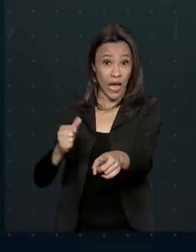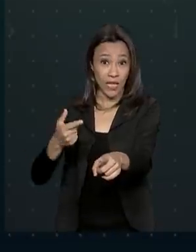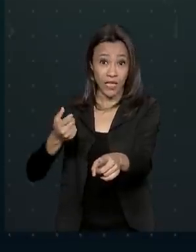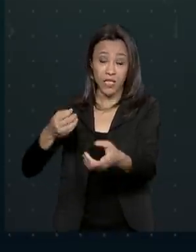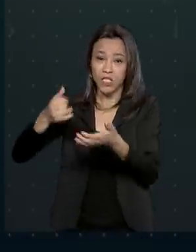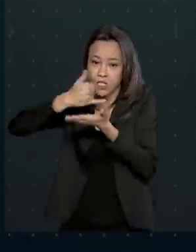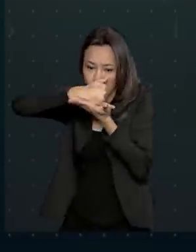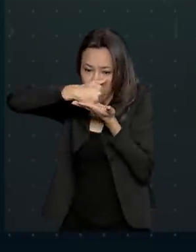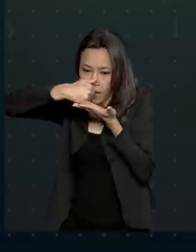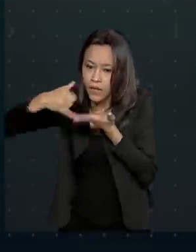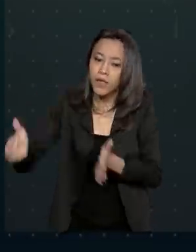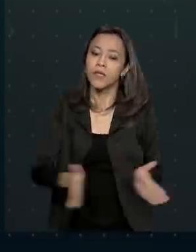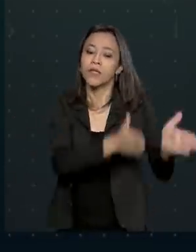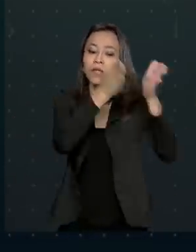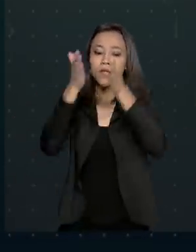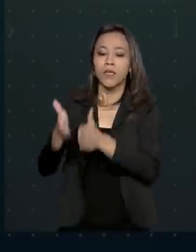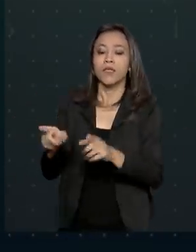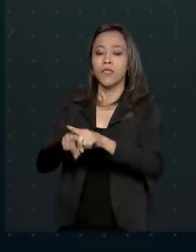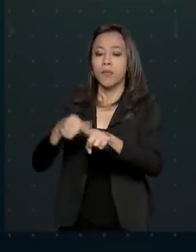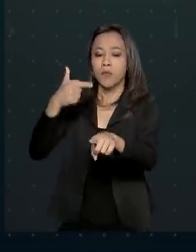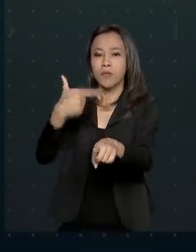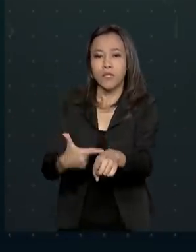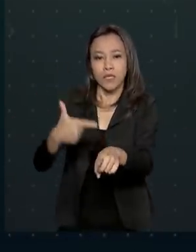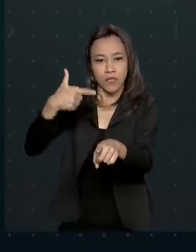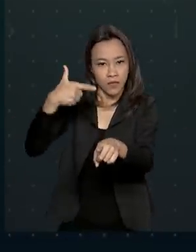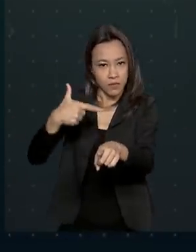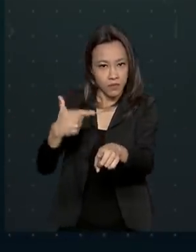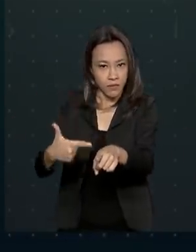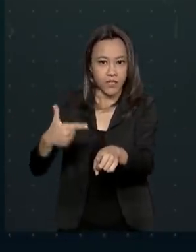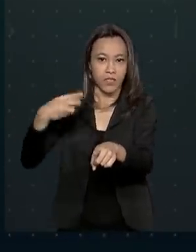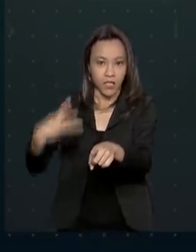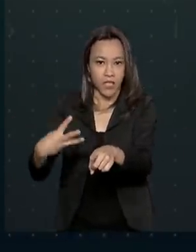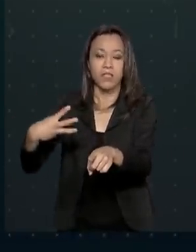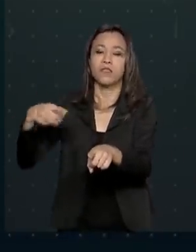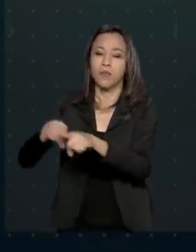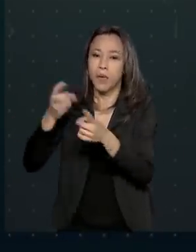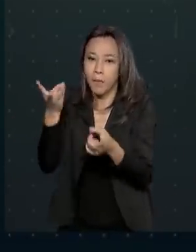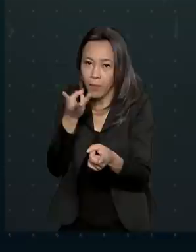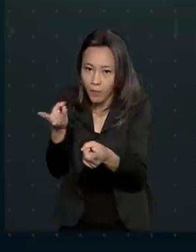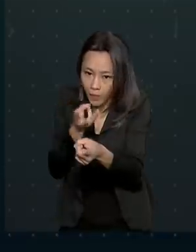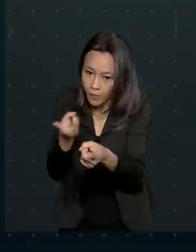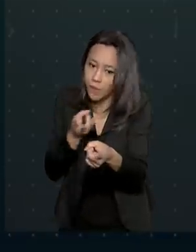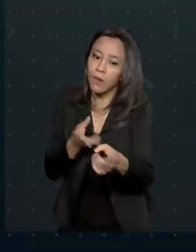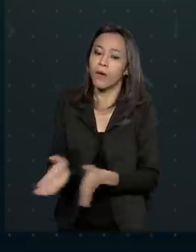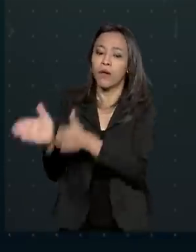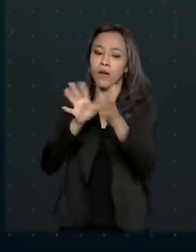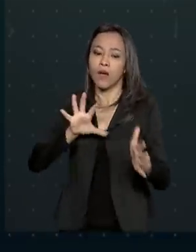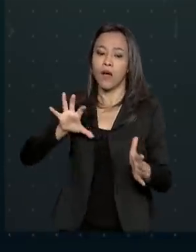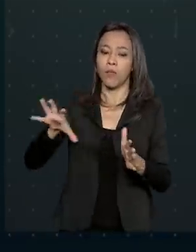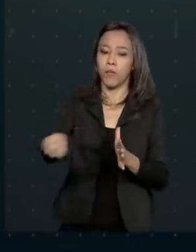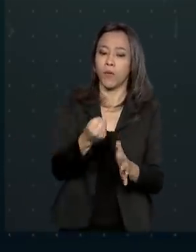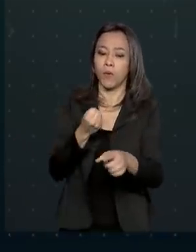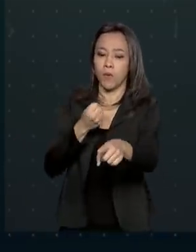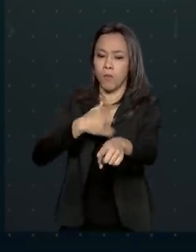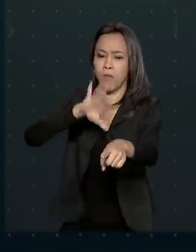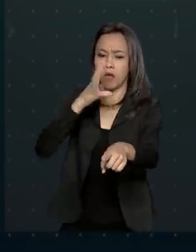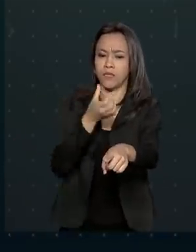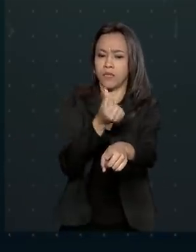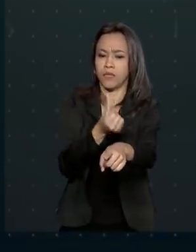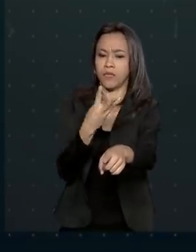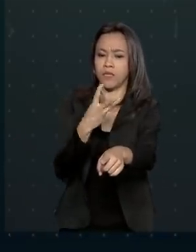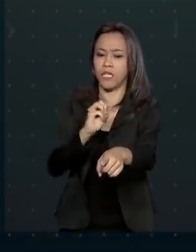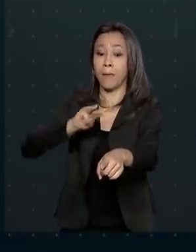223 toneladas de maconha. A Polícia Federal apreendeu também mais de 630 milhões de reais